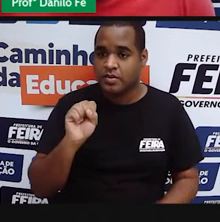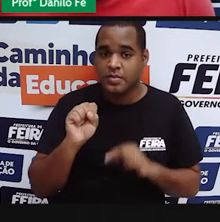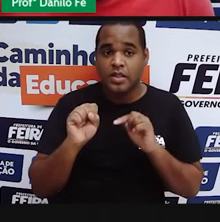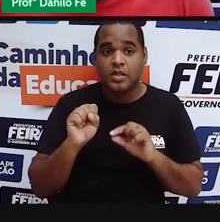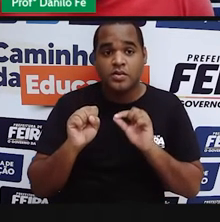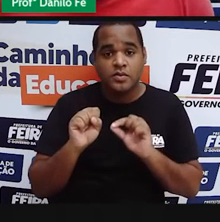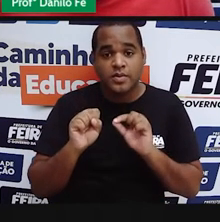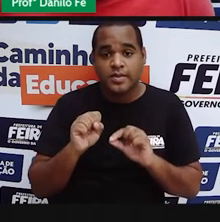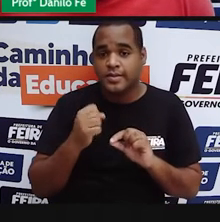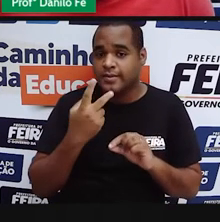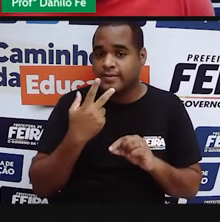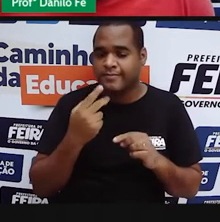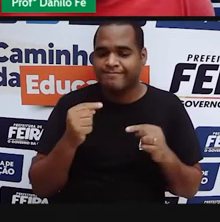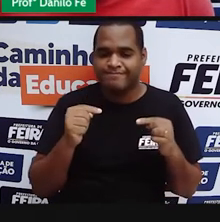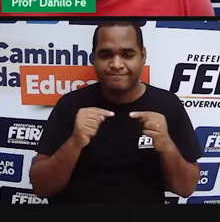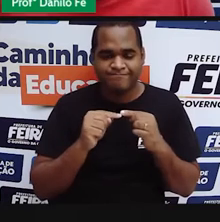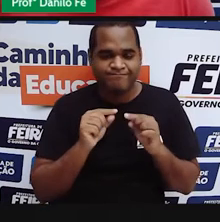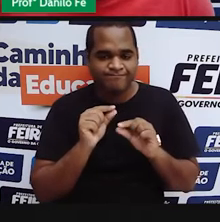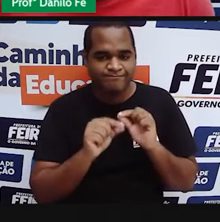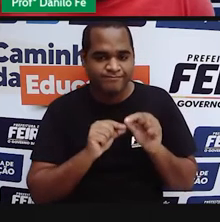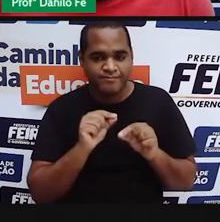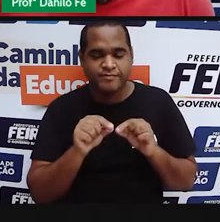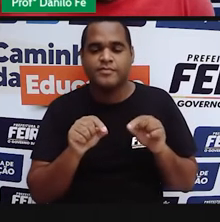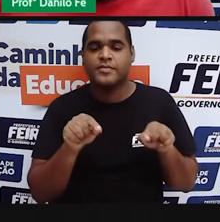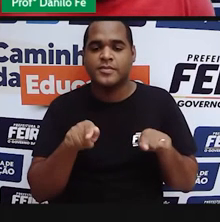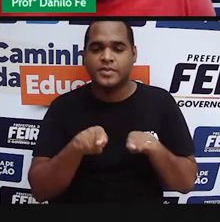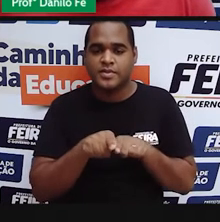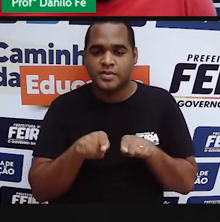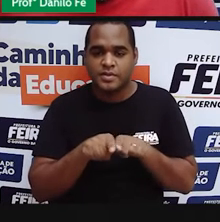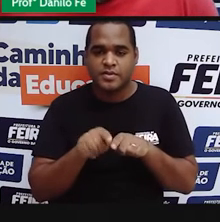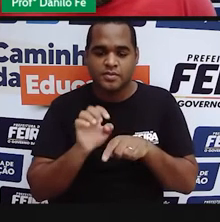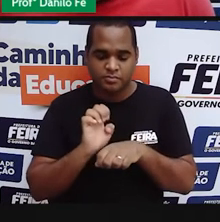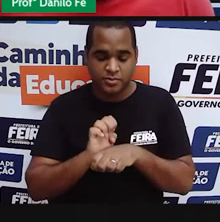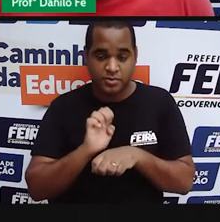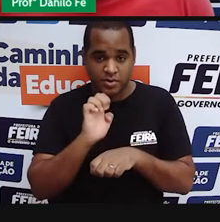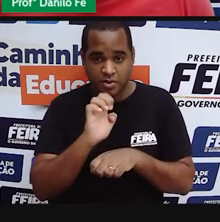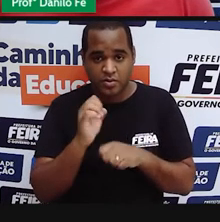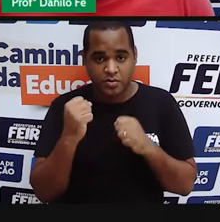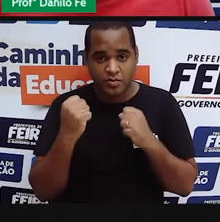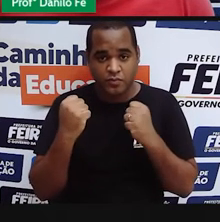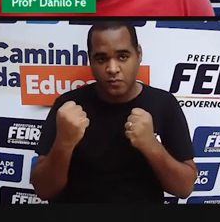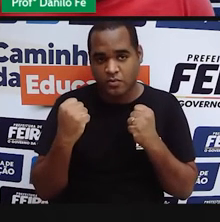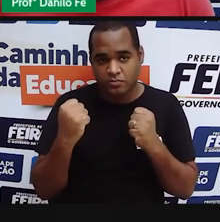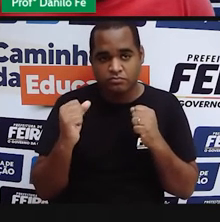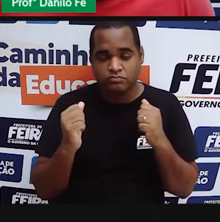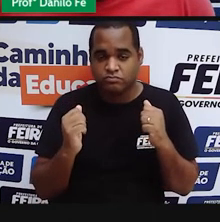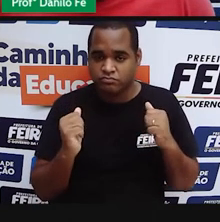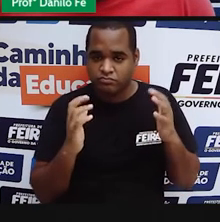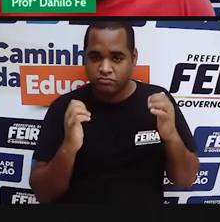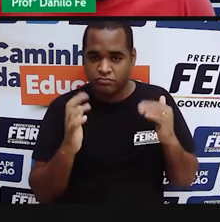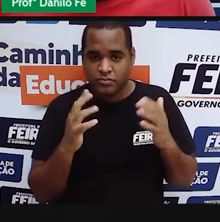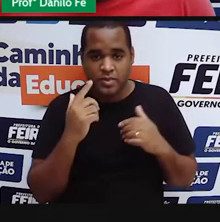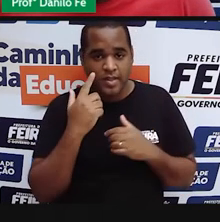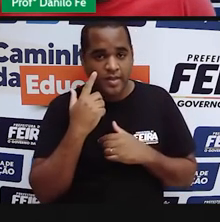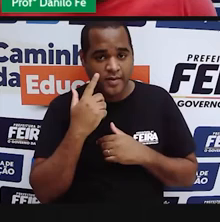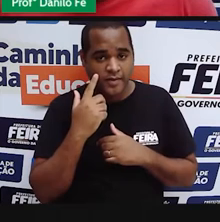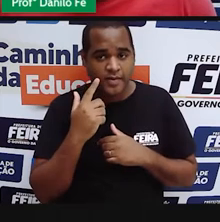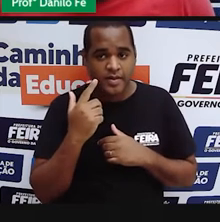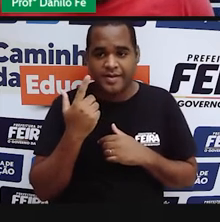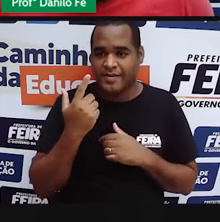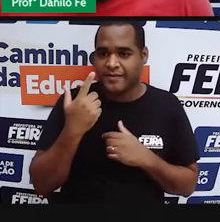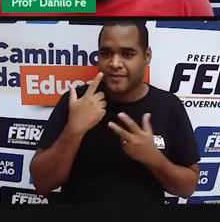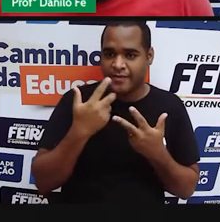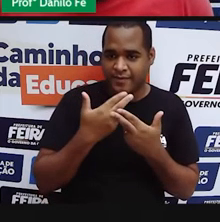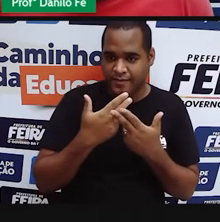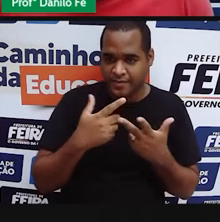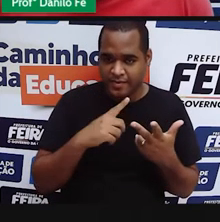defendia que deveria se formar também Estados poderosos, Estados fortes. E